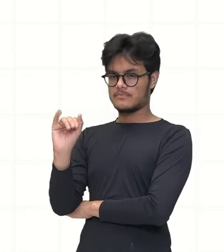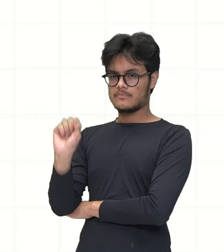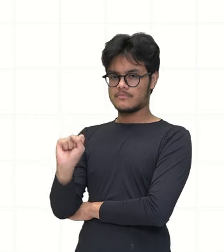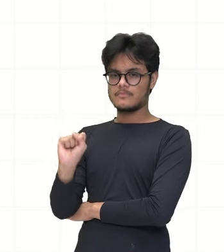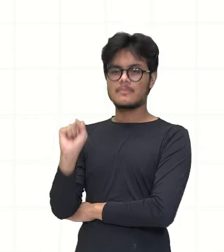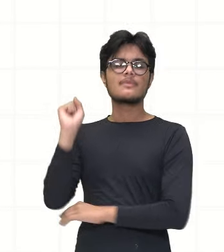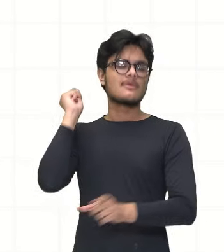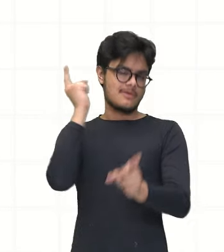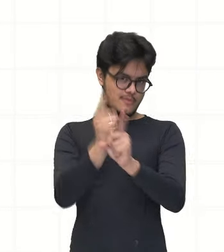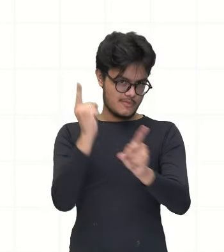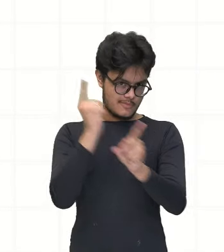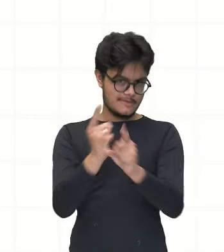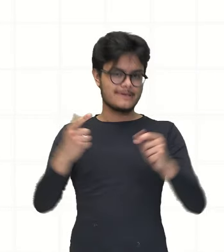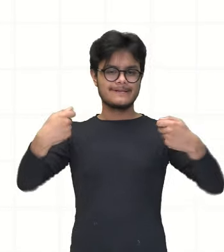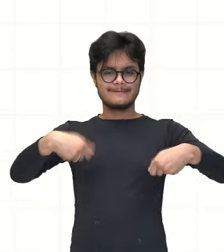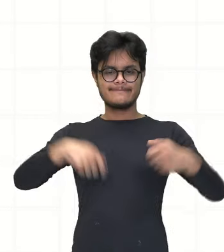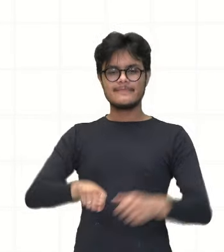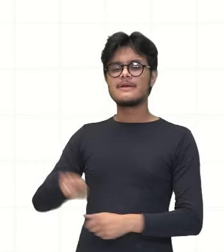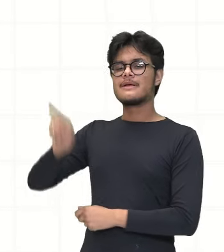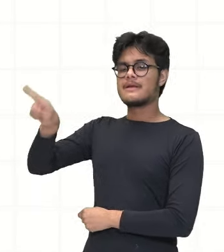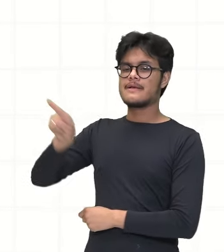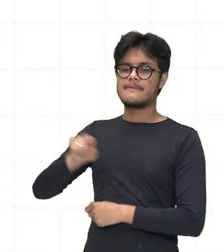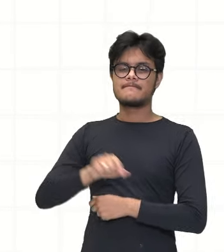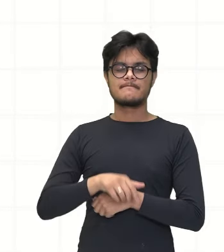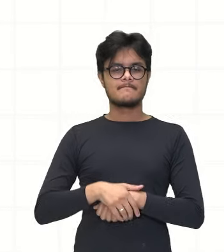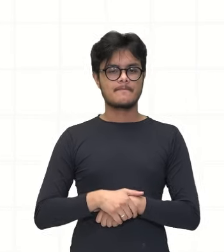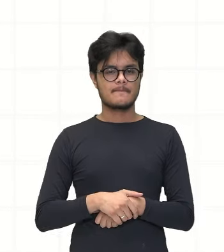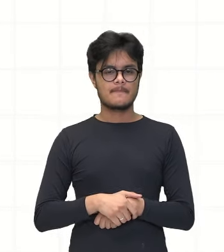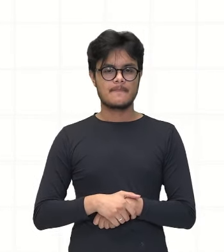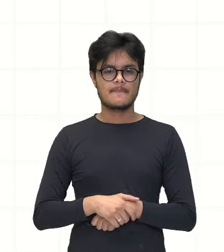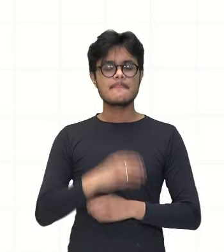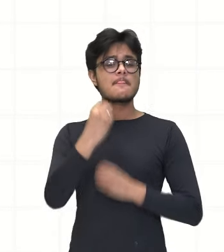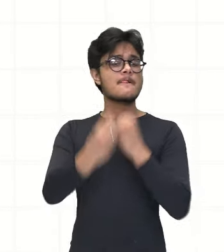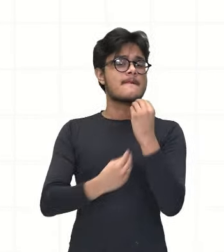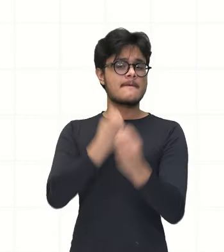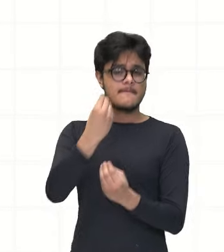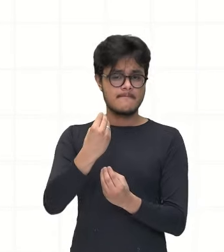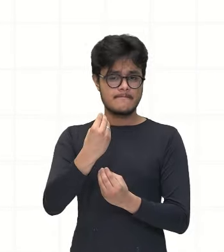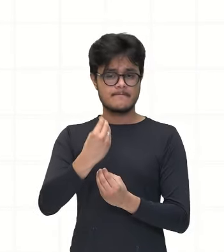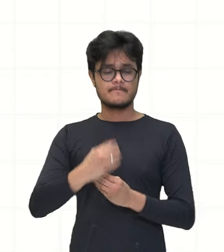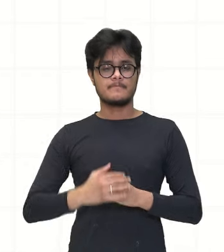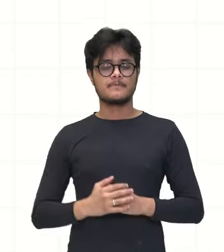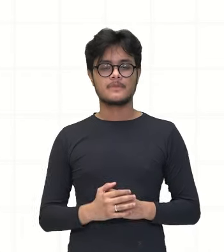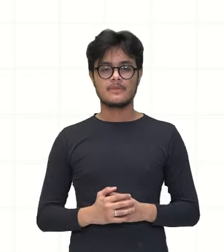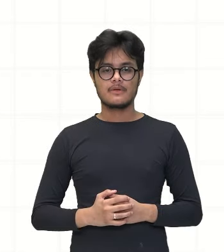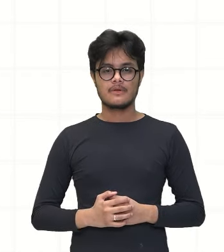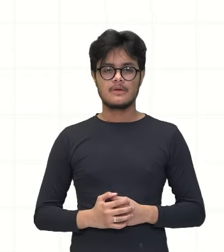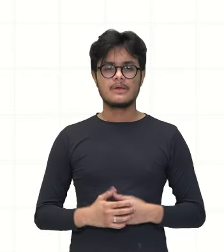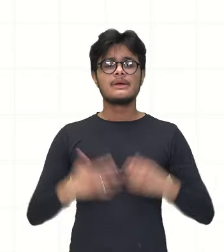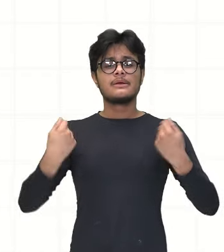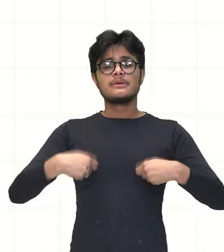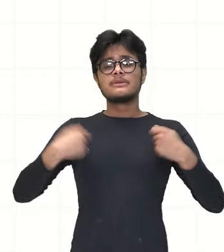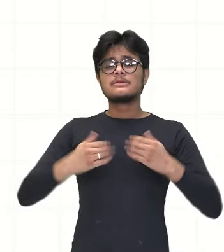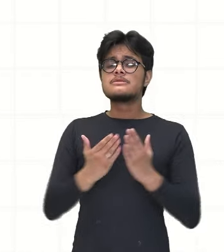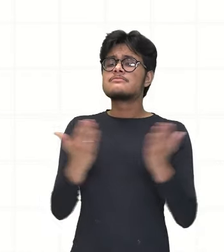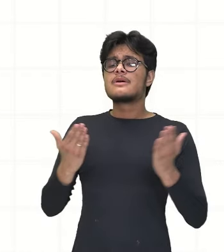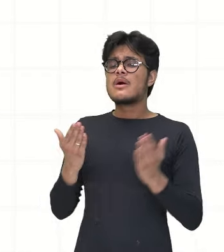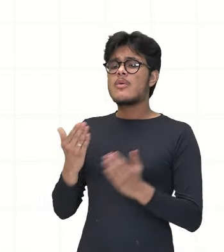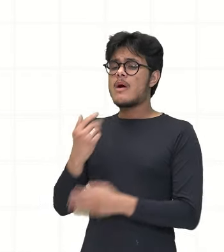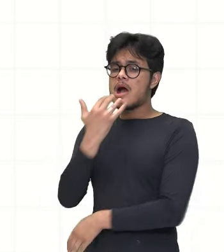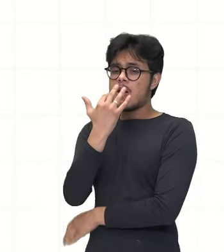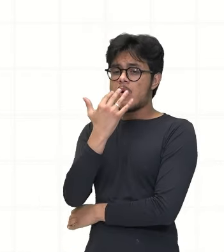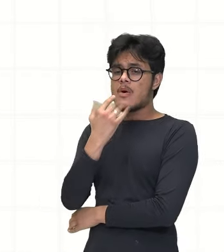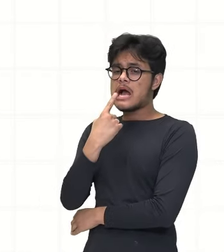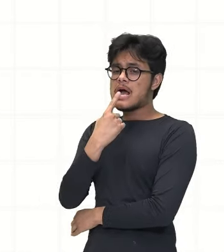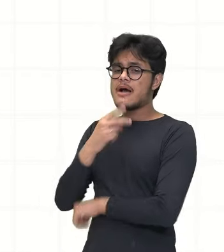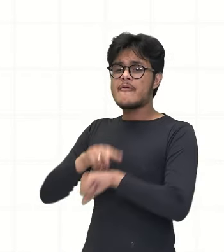encontro essa medida aqui que é a distância, né? Então, para eu aplicar essa fórmula, eu preciso saber qual é essa medida aqui